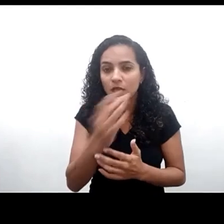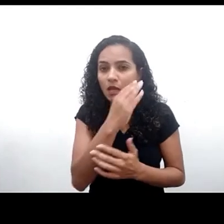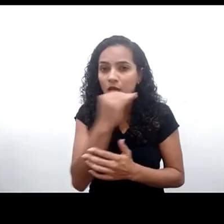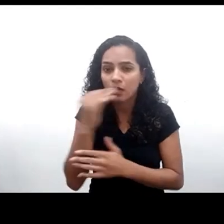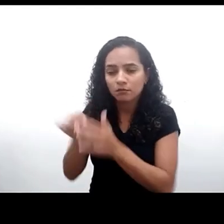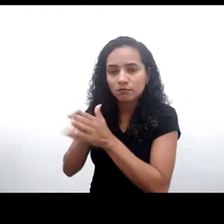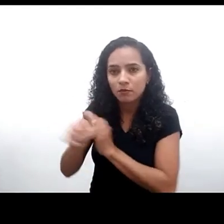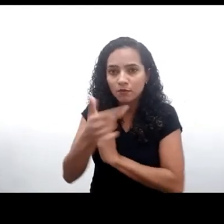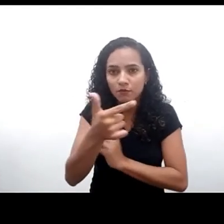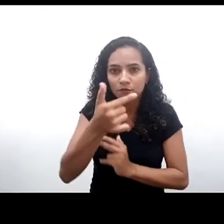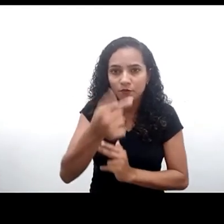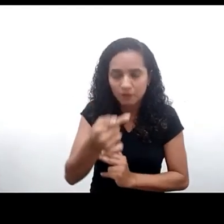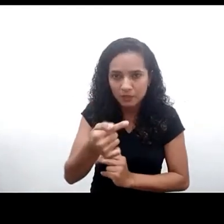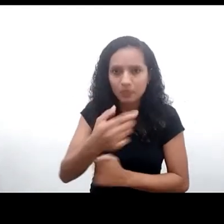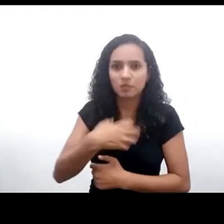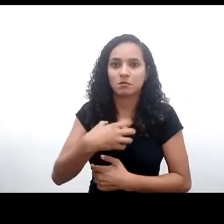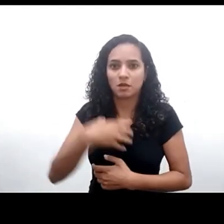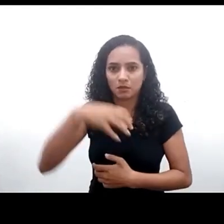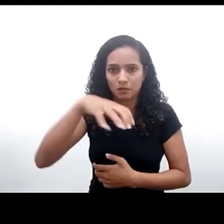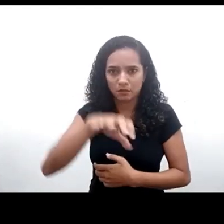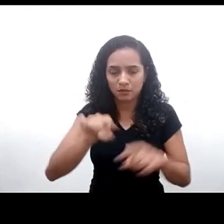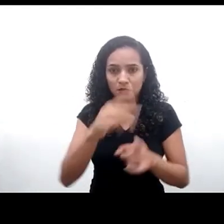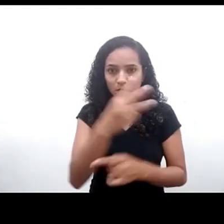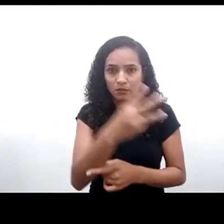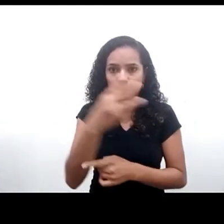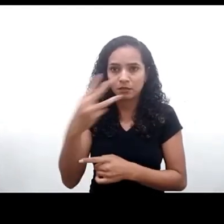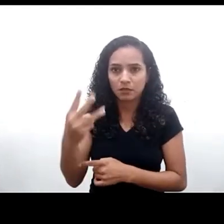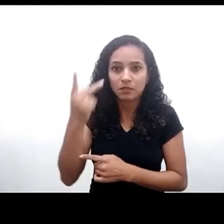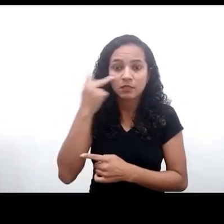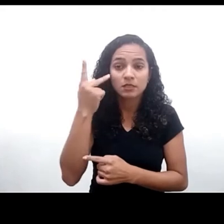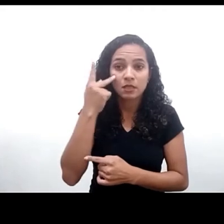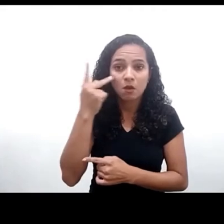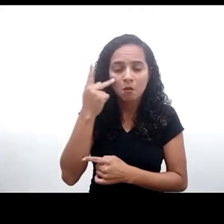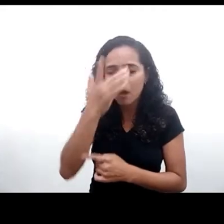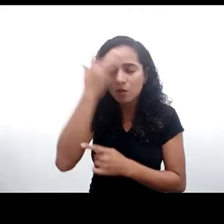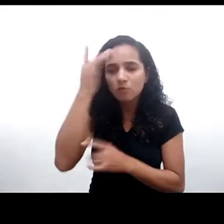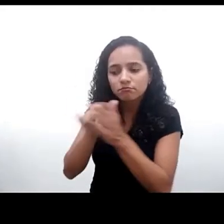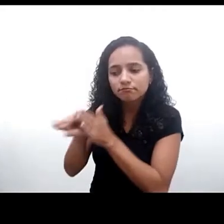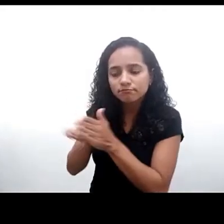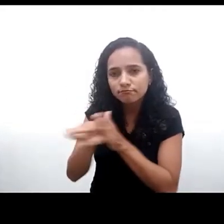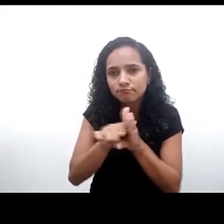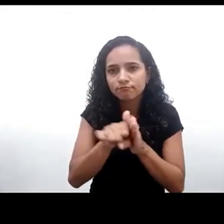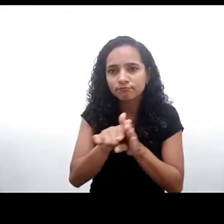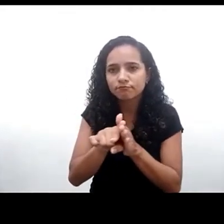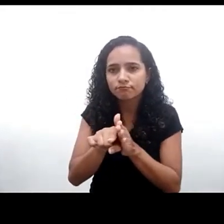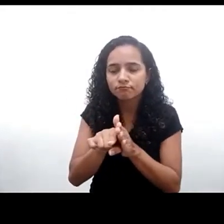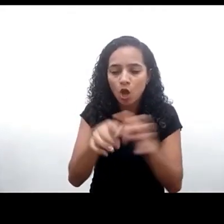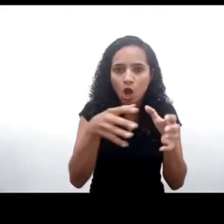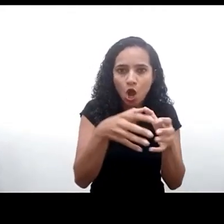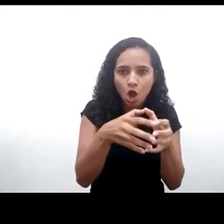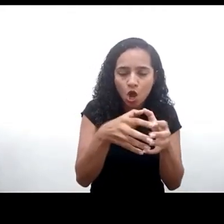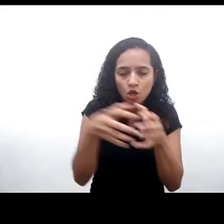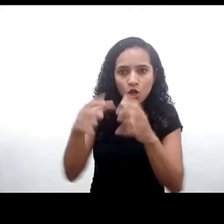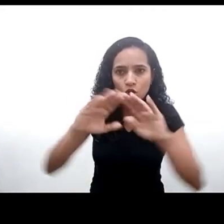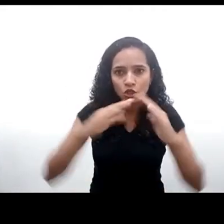no estado da Bahia, em Salvador, e 33 na cidade de São Paulo, sendo dois grupos de escolas particulares e